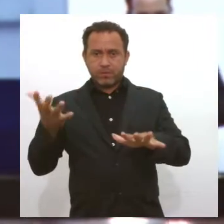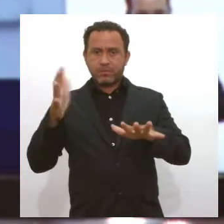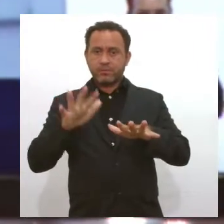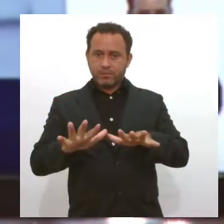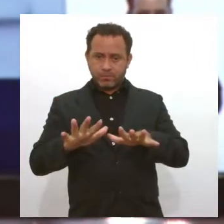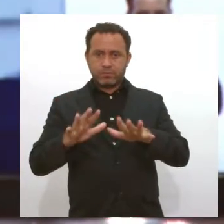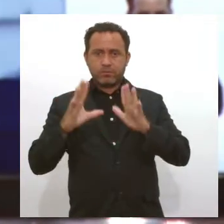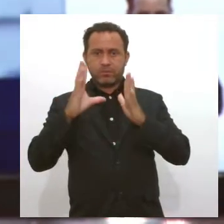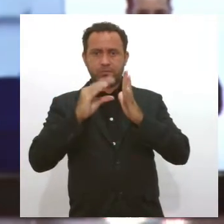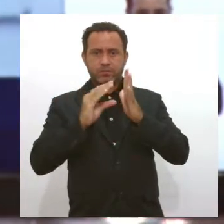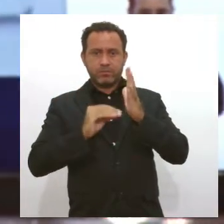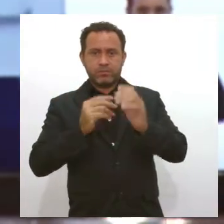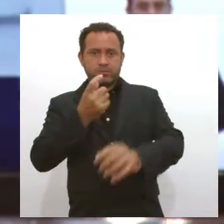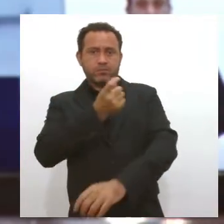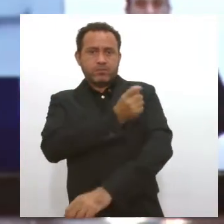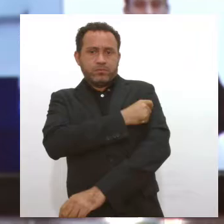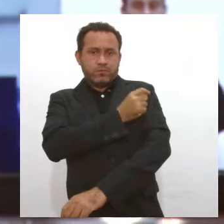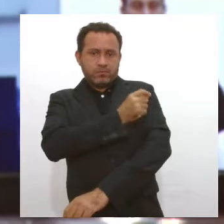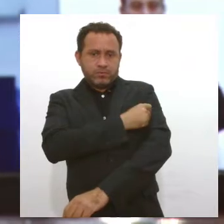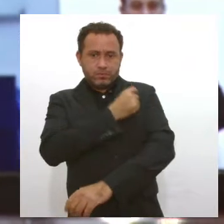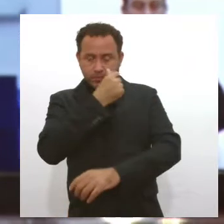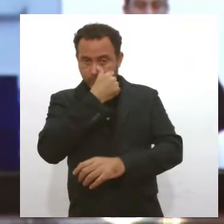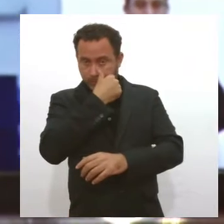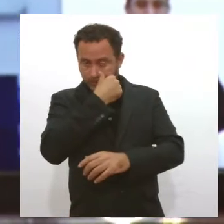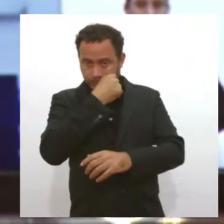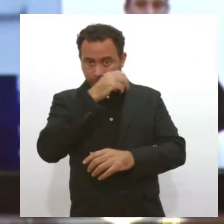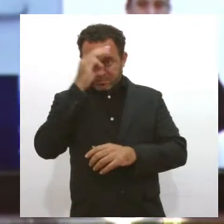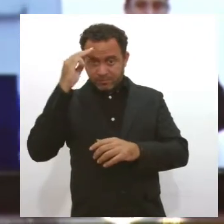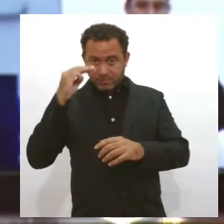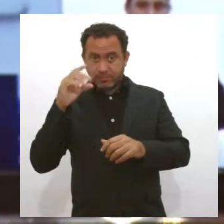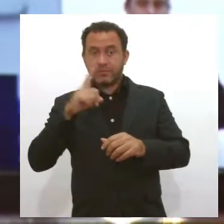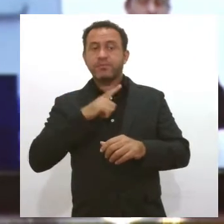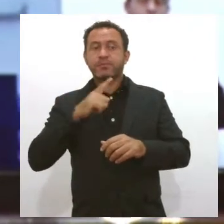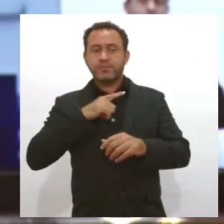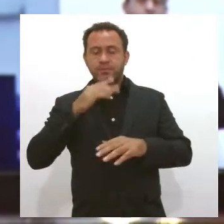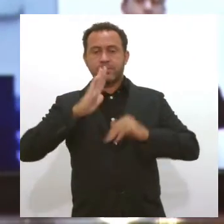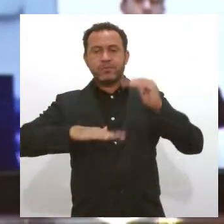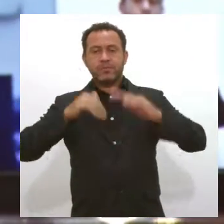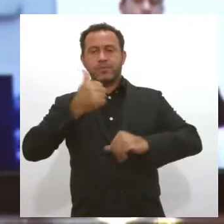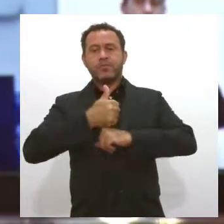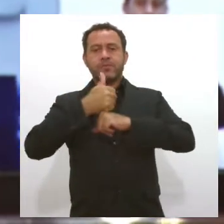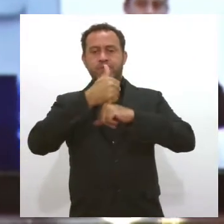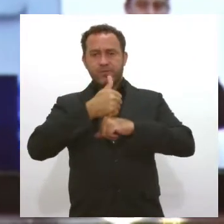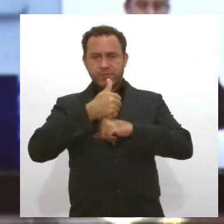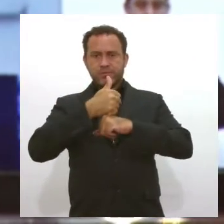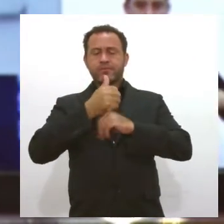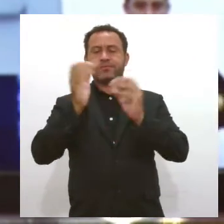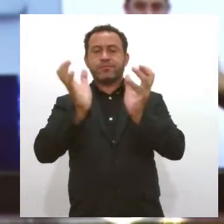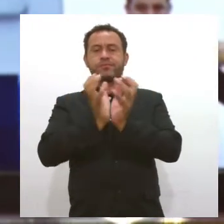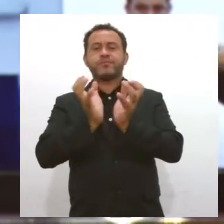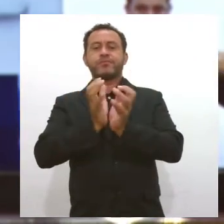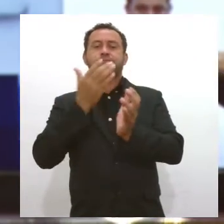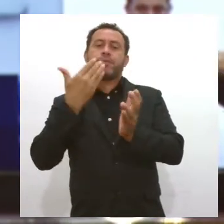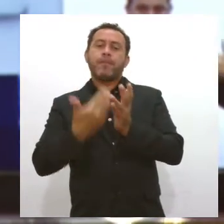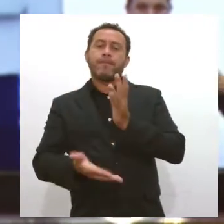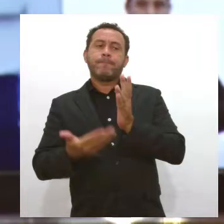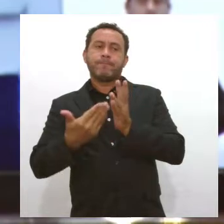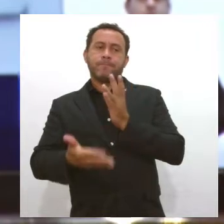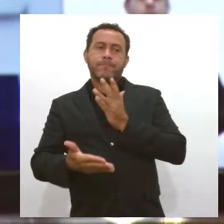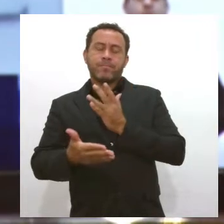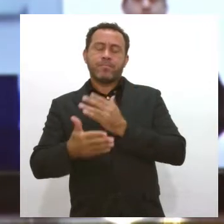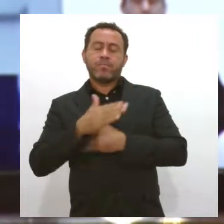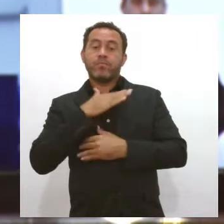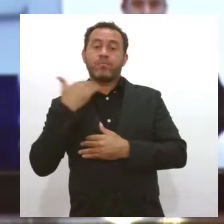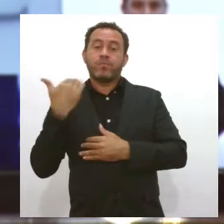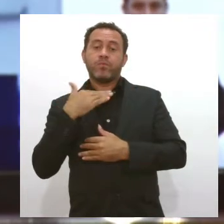prioridades para vacinação. De acordo com a deputada, há muitos relatos de profissionais dessas categorias que perderam suas vidas para a Covid